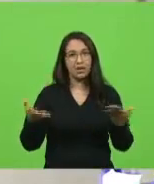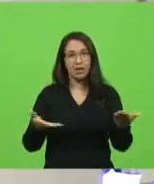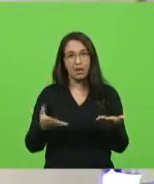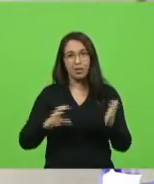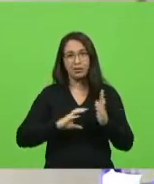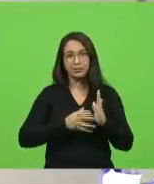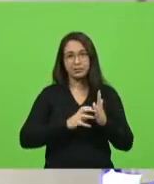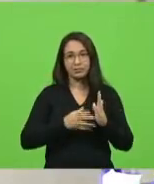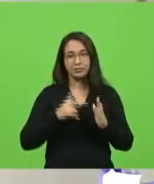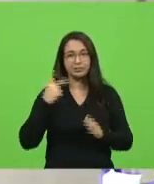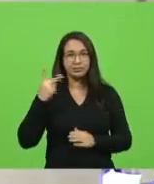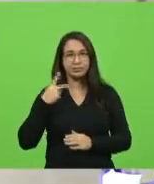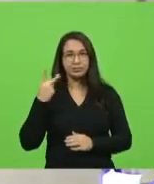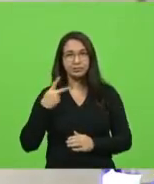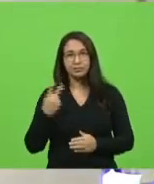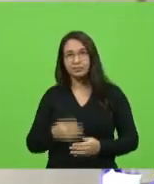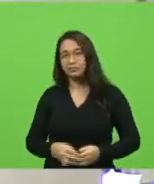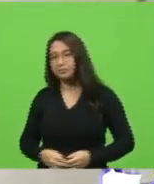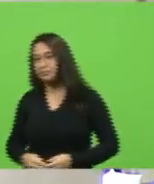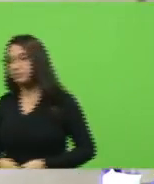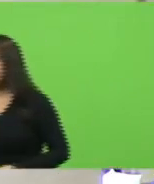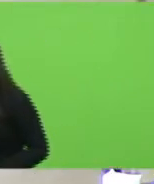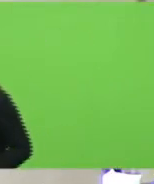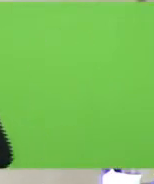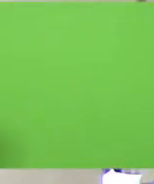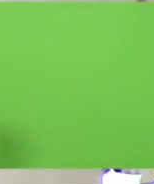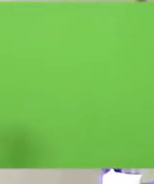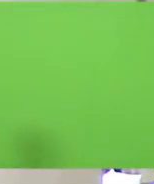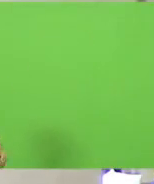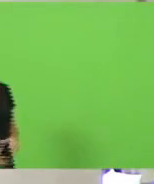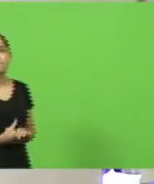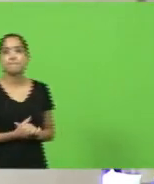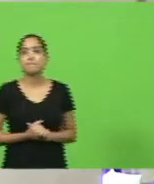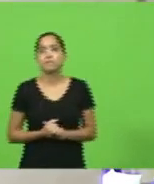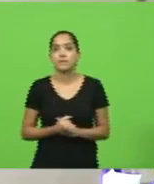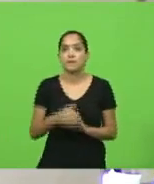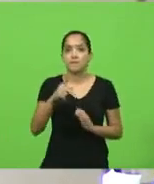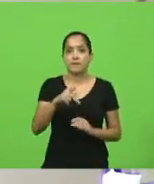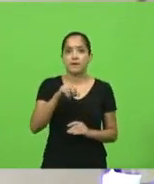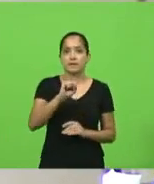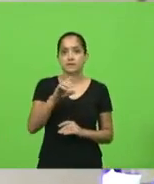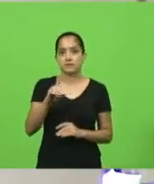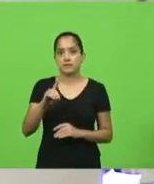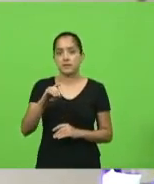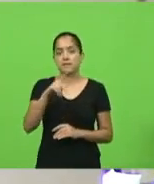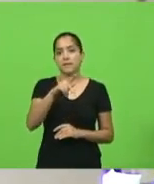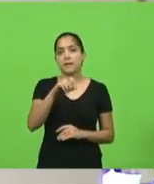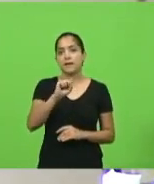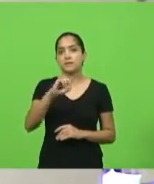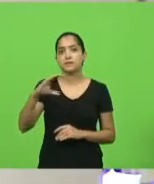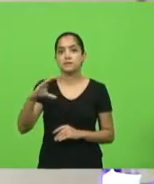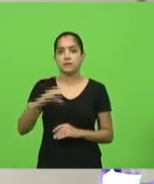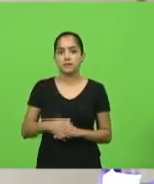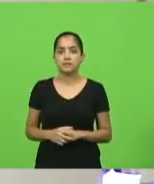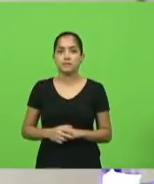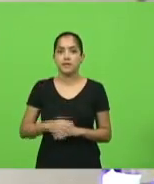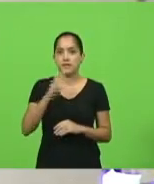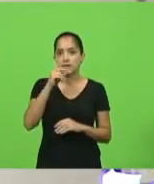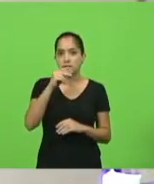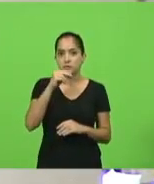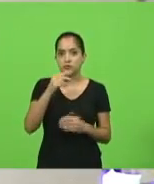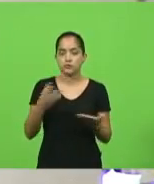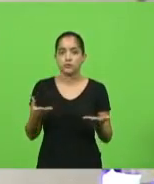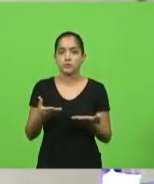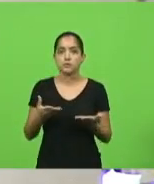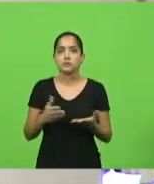partidos políticos. Primeiro escrito, bloco PSD, PSC. Kennedy Nunes, alguém fará